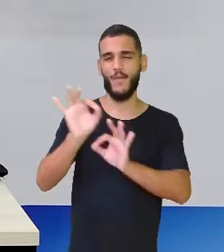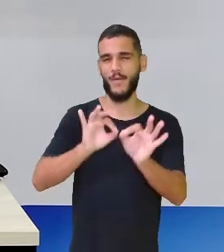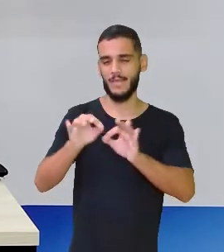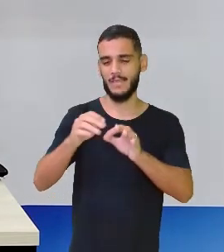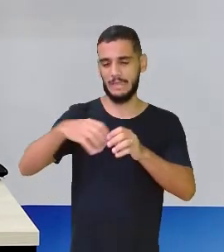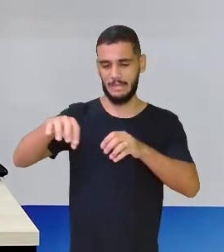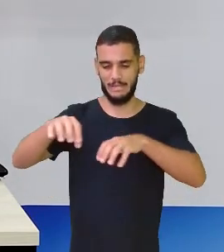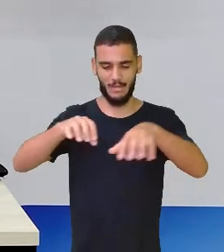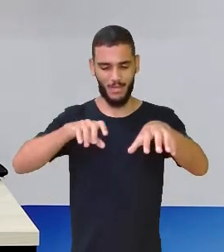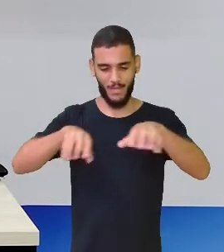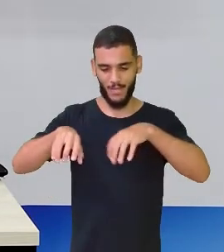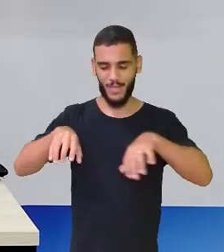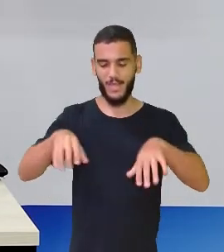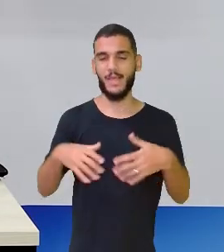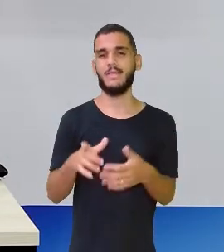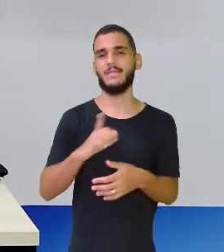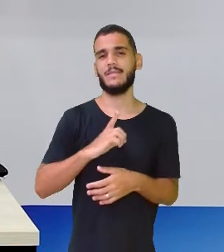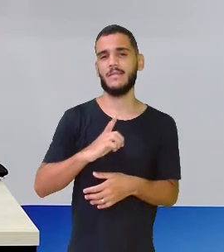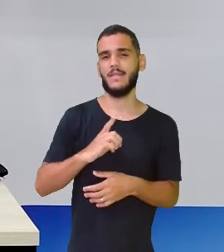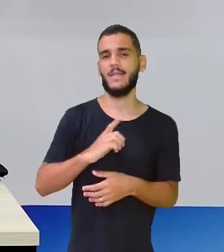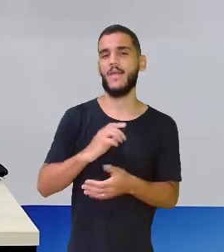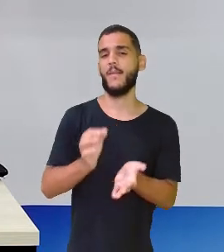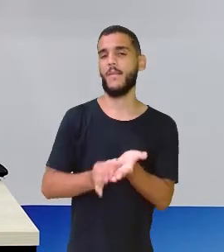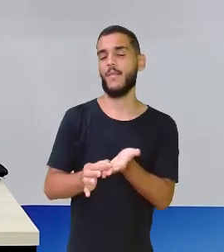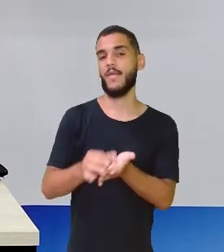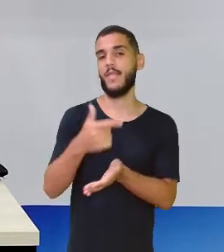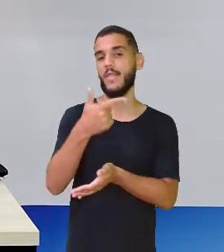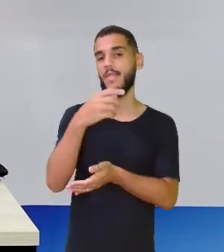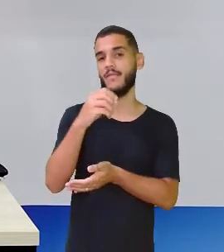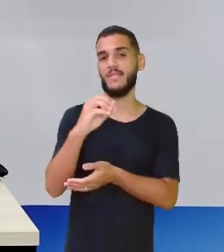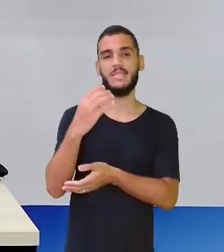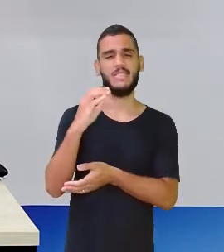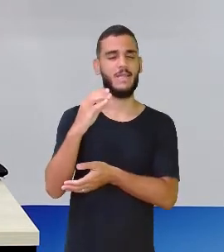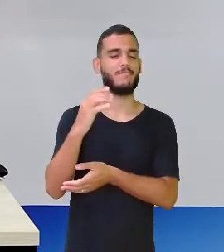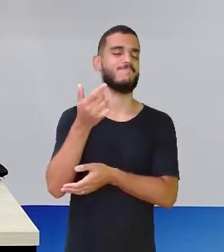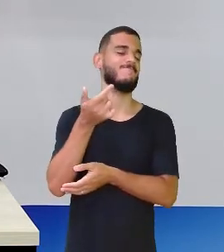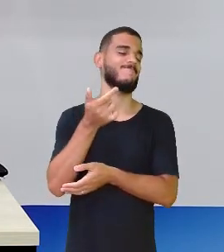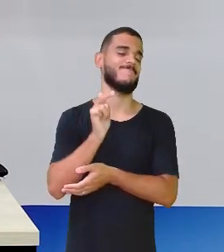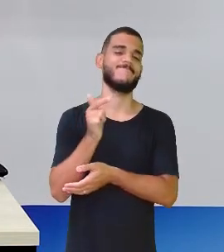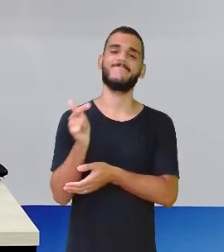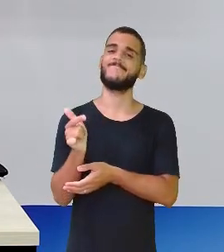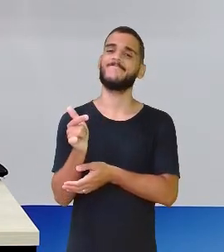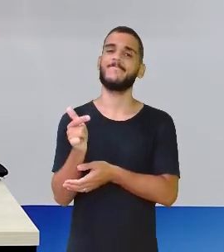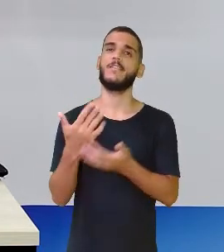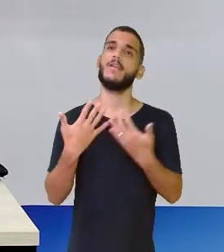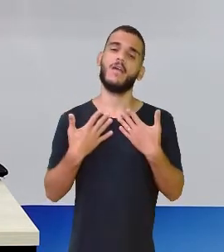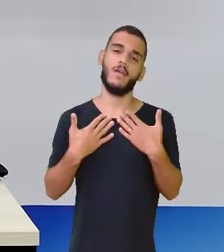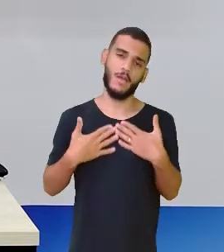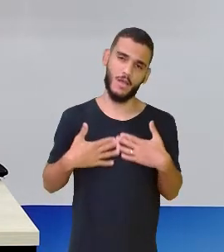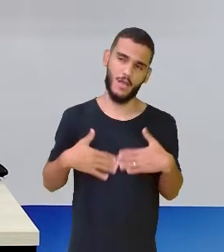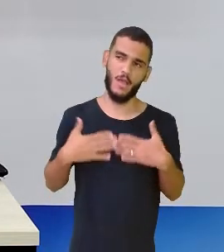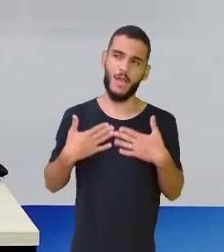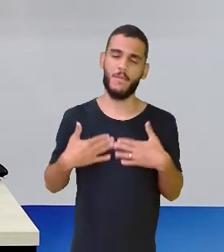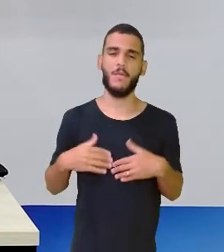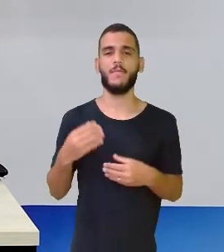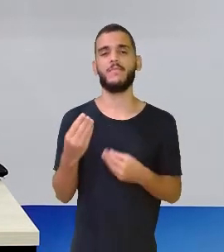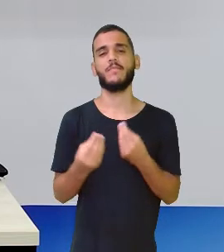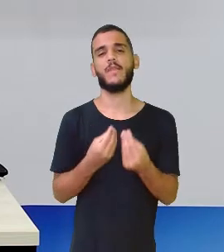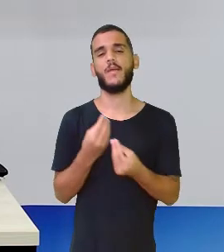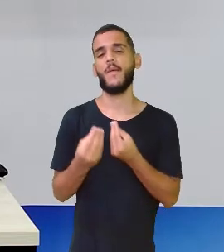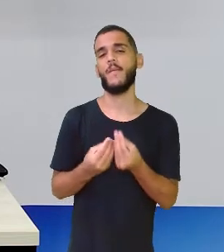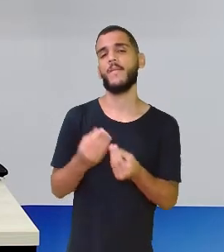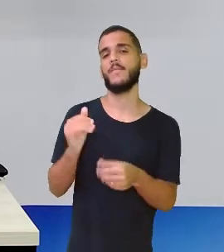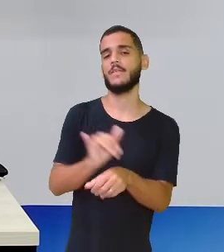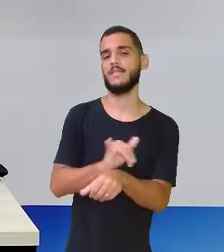E eu tenho moeda de vinte centavos. Professora Kedman, não existe. Tenha calma. Como é que eu faço para